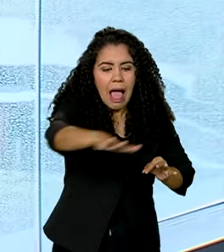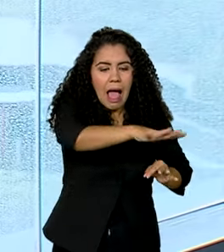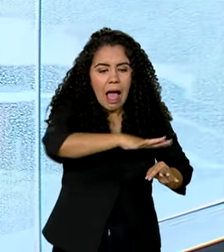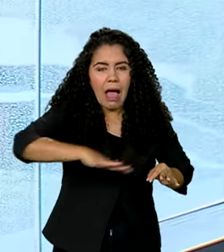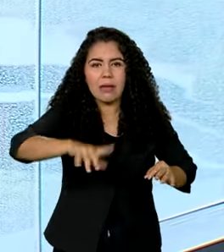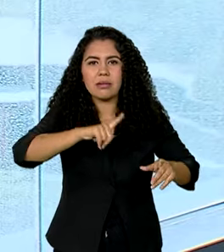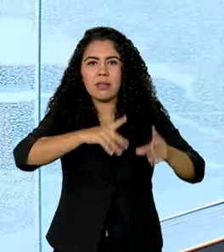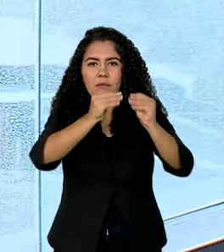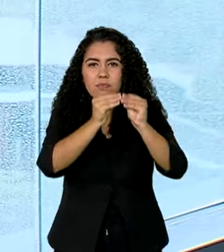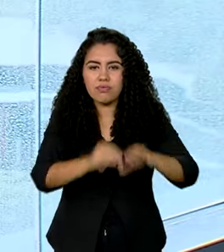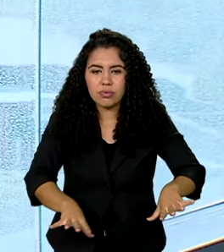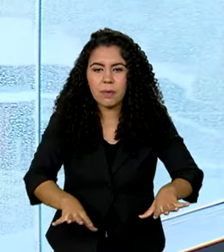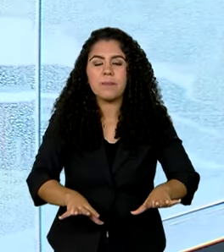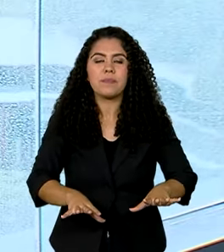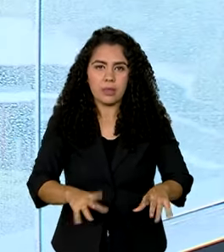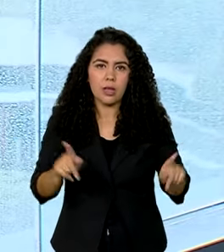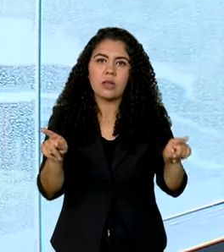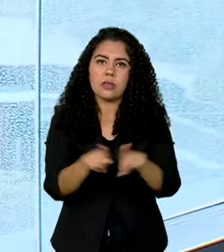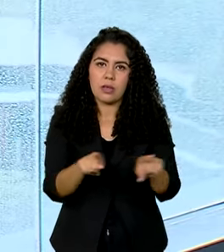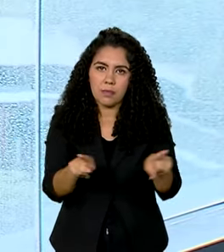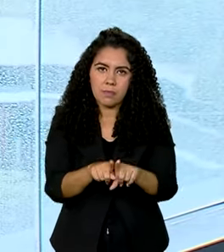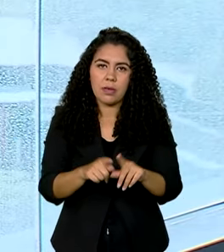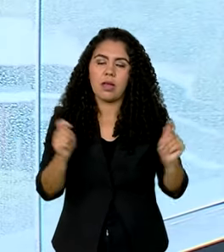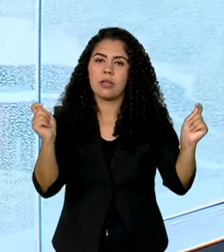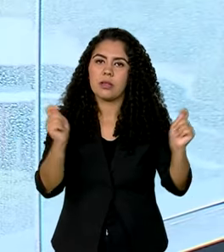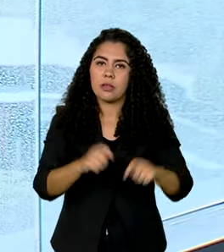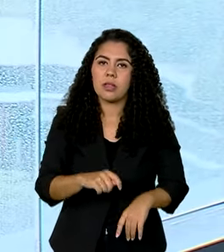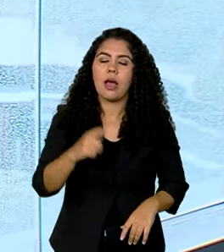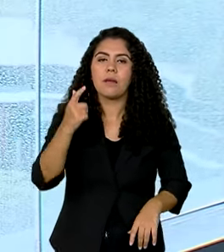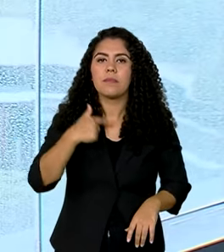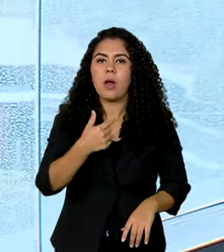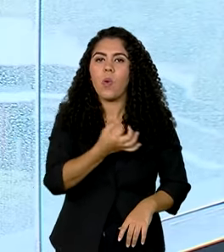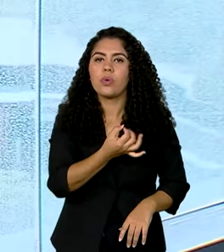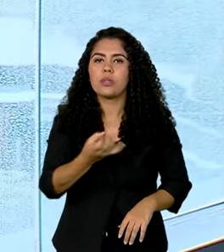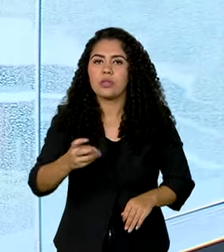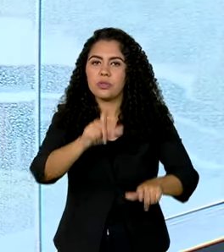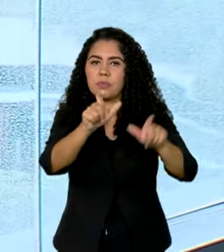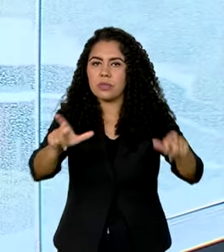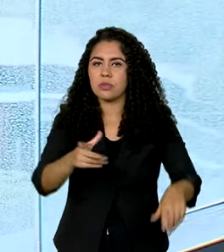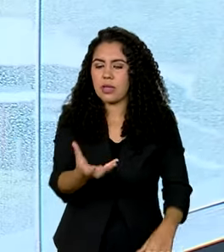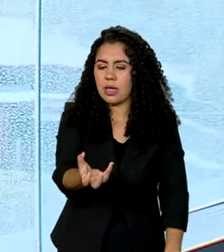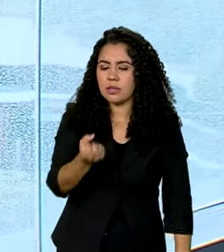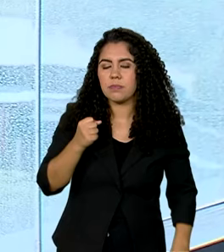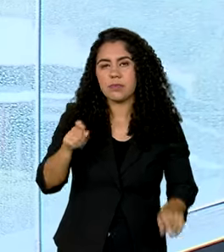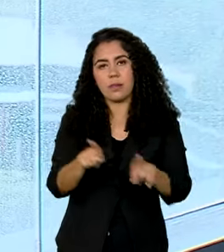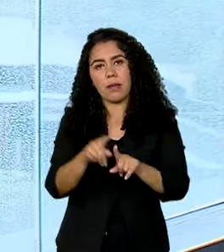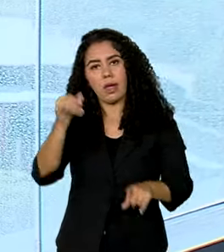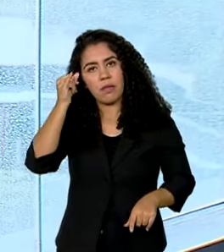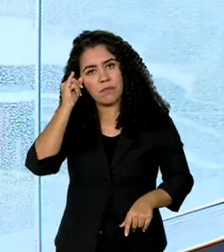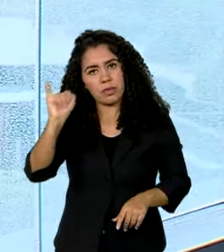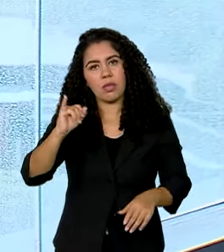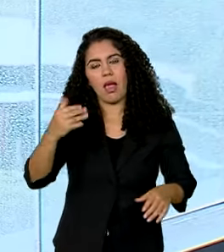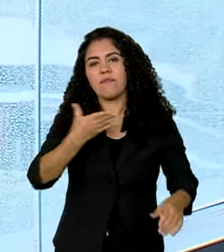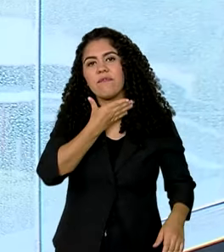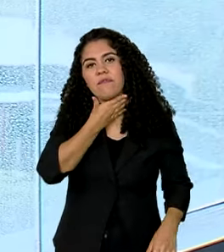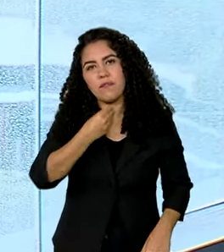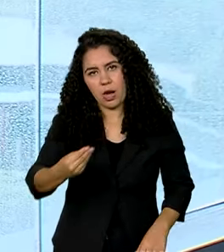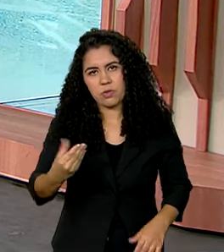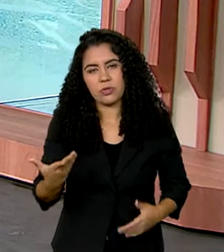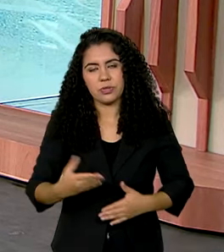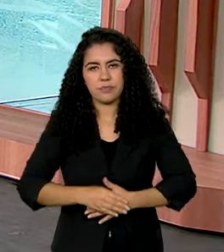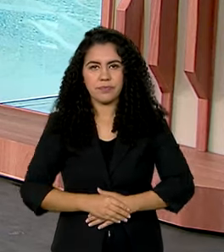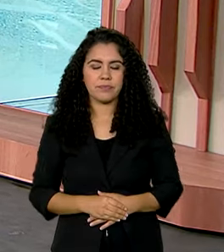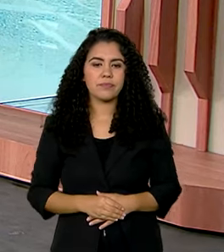precisão, vai ser possível aumentar o número de pessoas beneficiadas e também evitar possíveis fraudes. Vanessa.